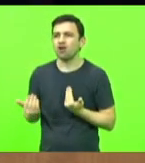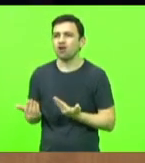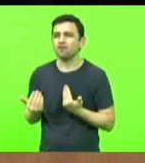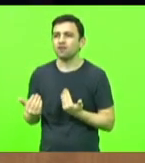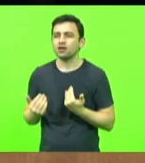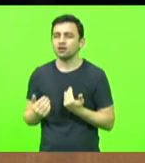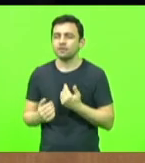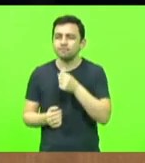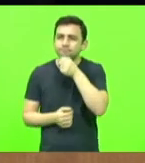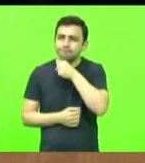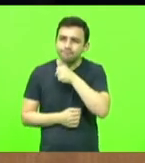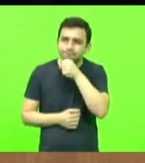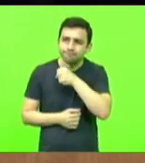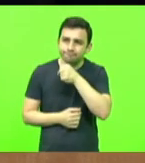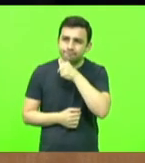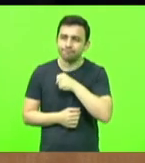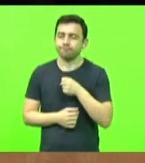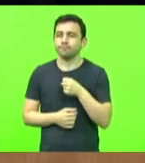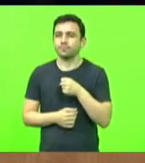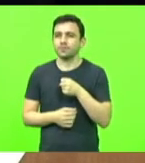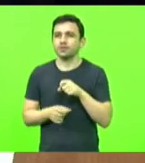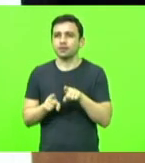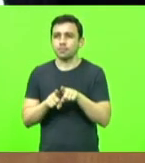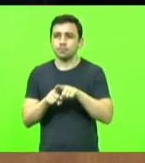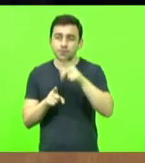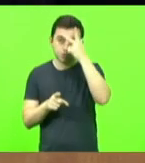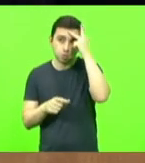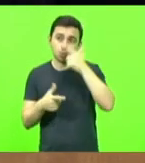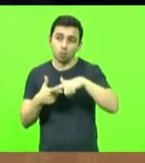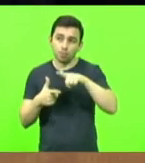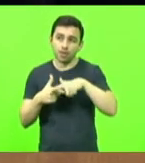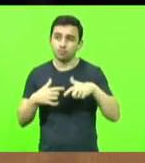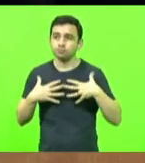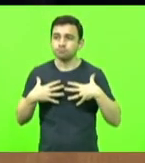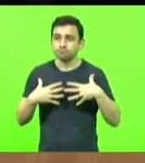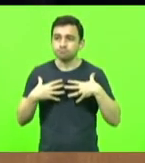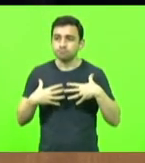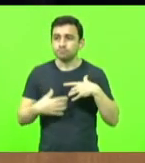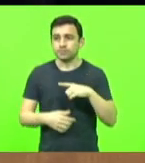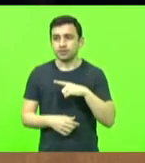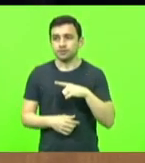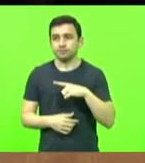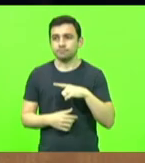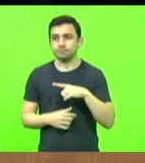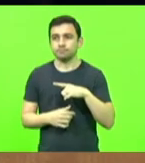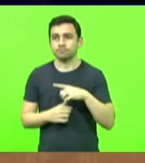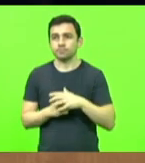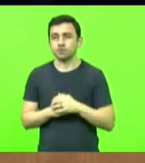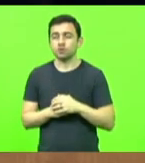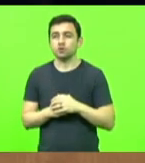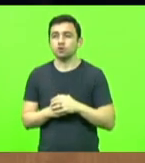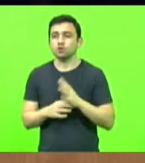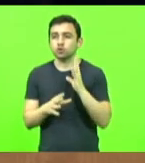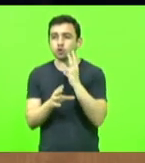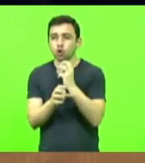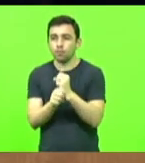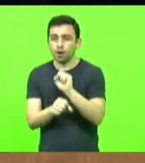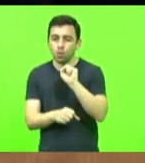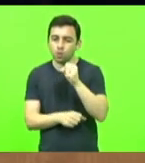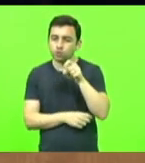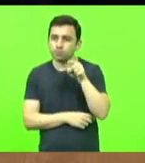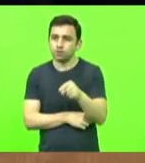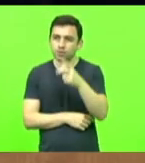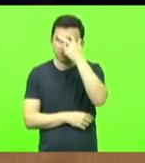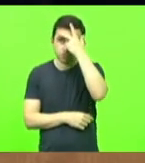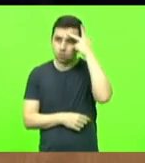idosos e pessoas com problemas respiratórios. Um total de oito mil pessoas morreram